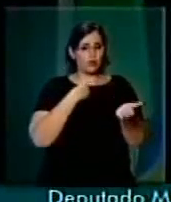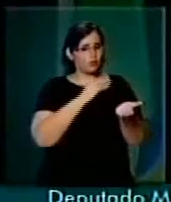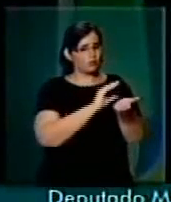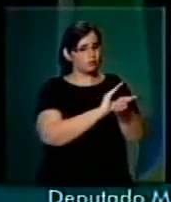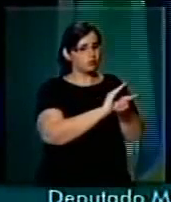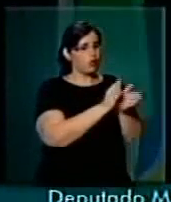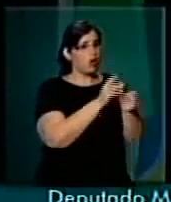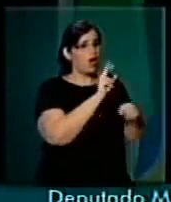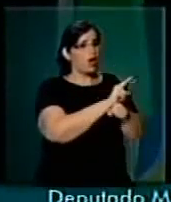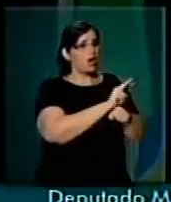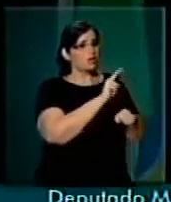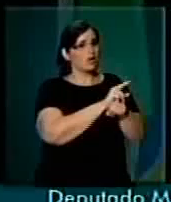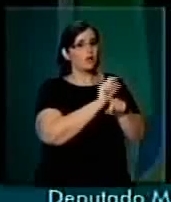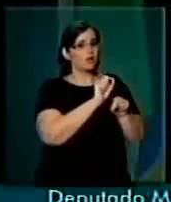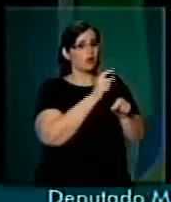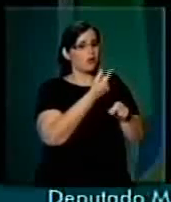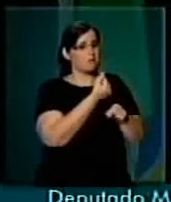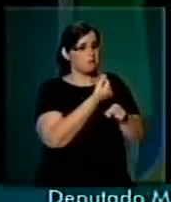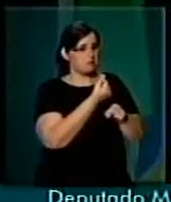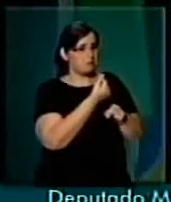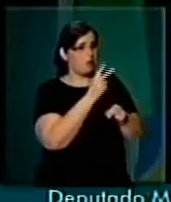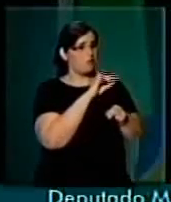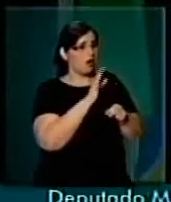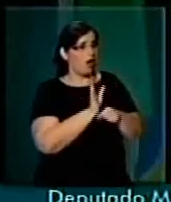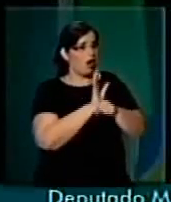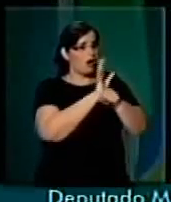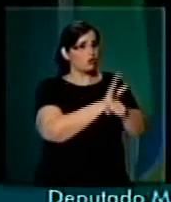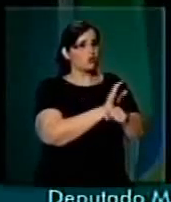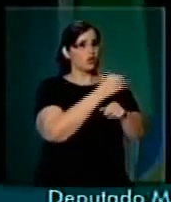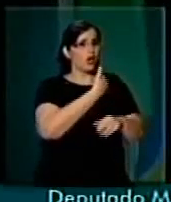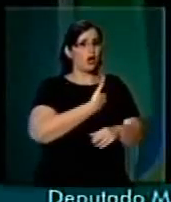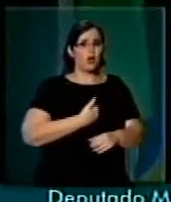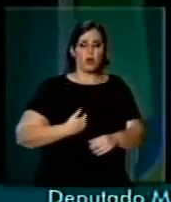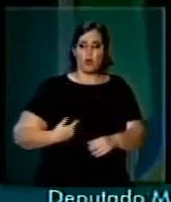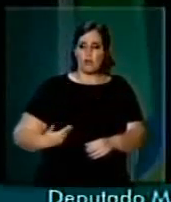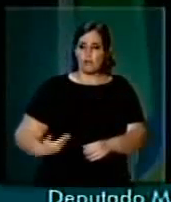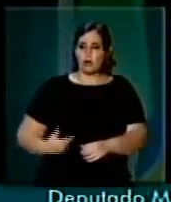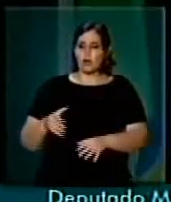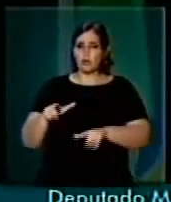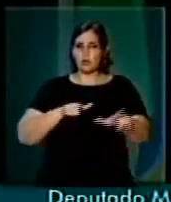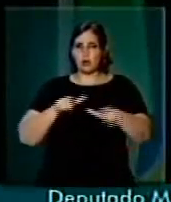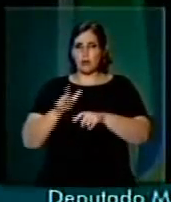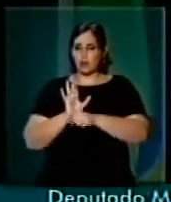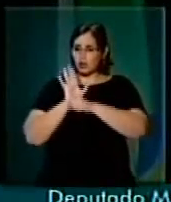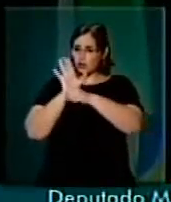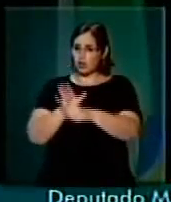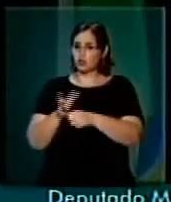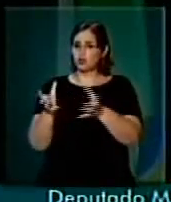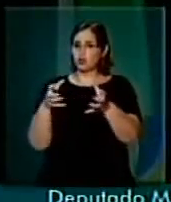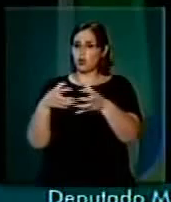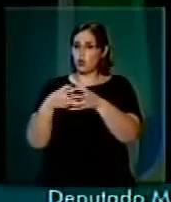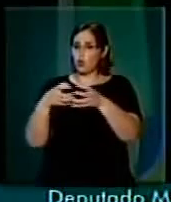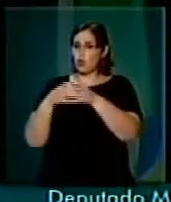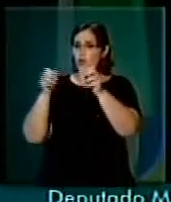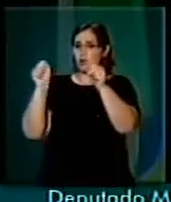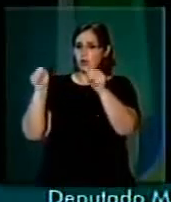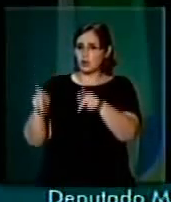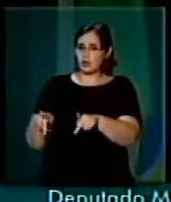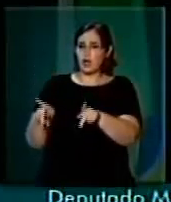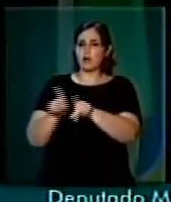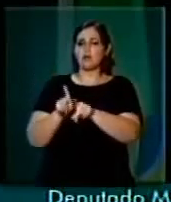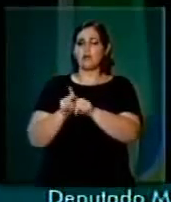que permitirá que o governo atenda a reivindicação dos aposentados e possa